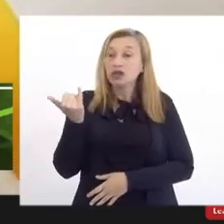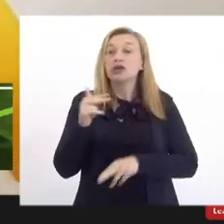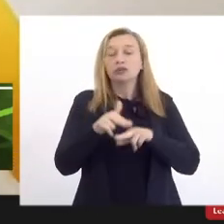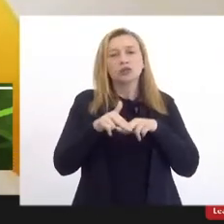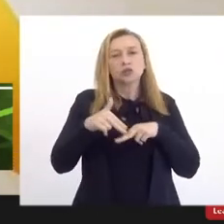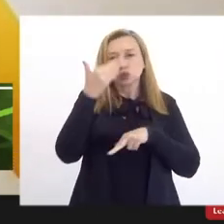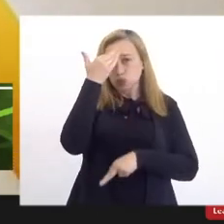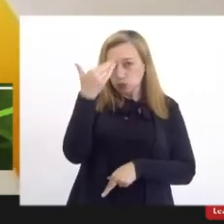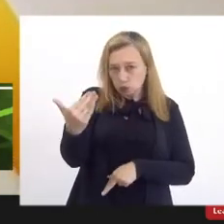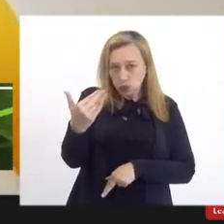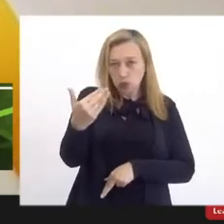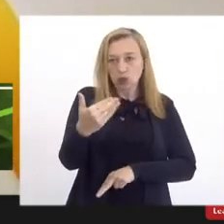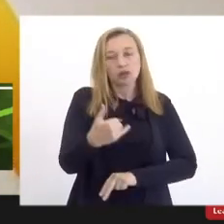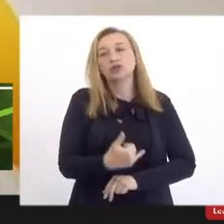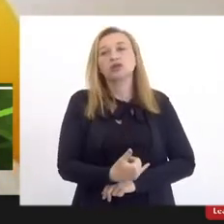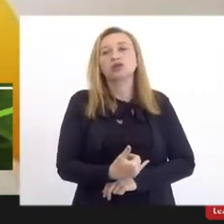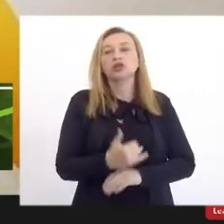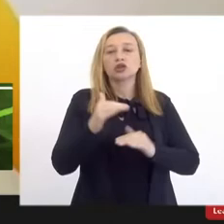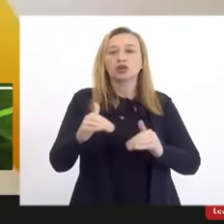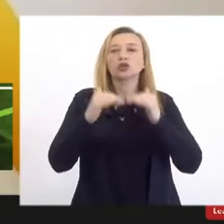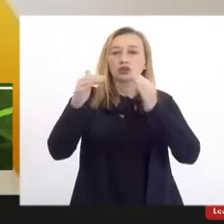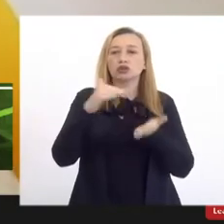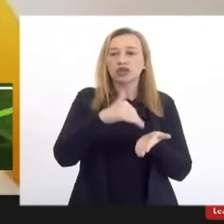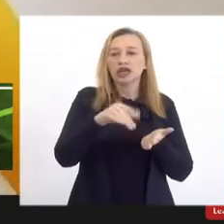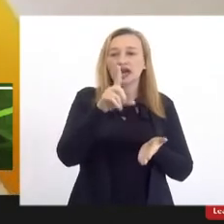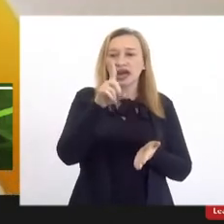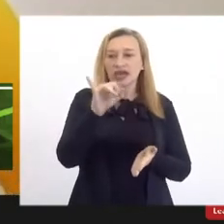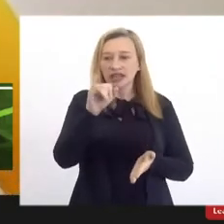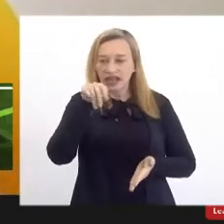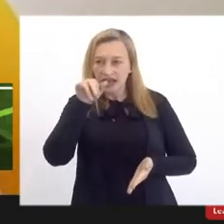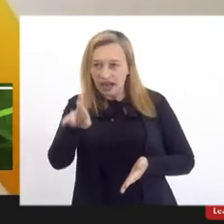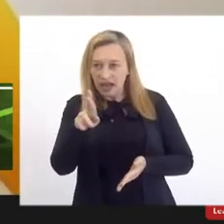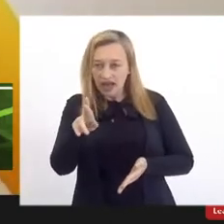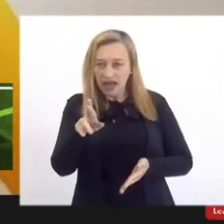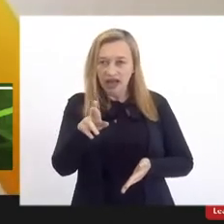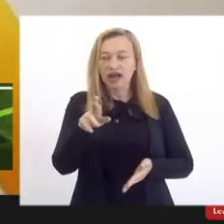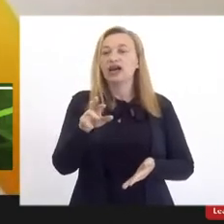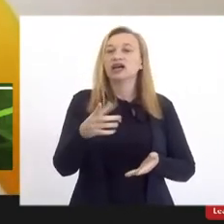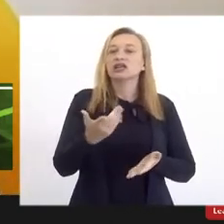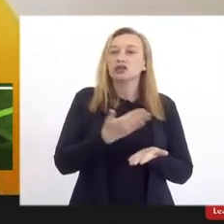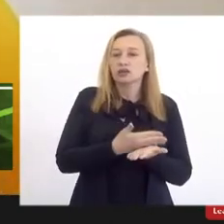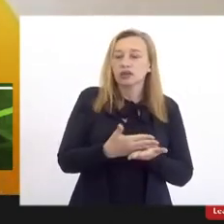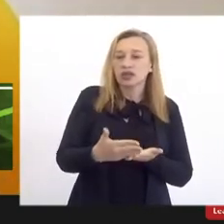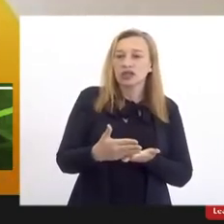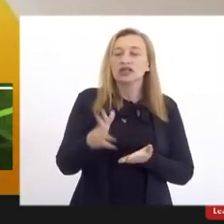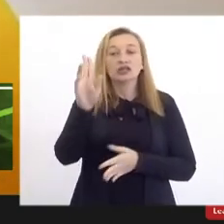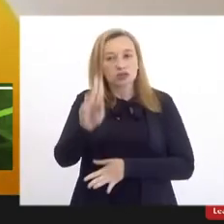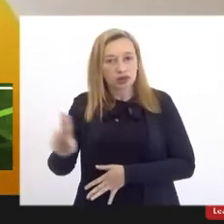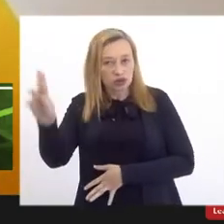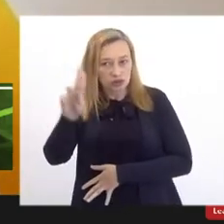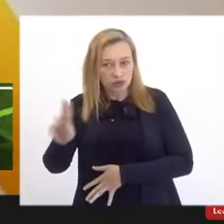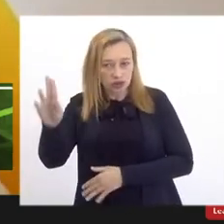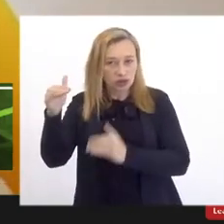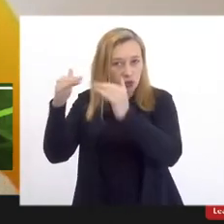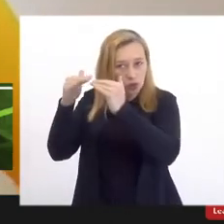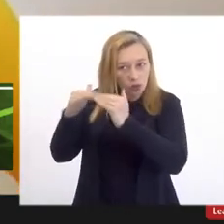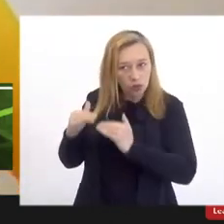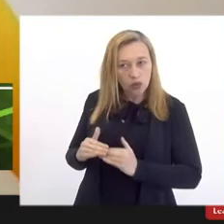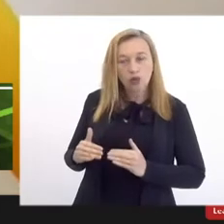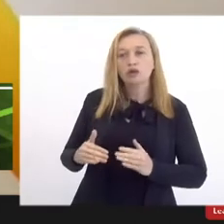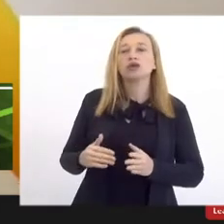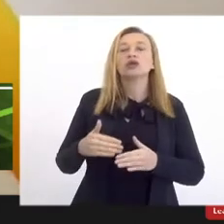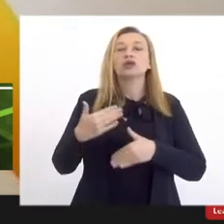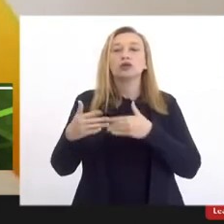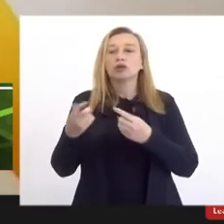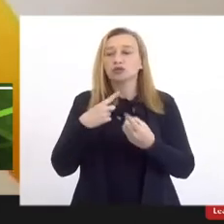isso, eu agradeço ao subsecretário Edgar Leite que concordou que a gente começasse pelas universidades que iniciaram esse processo